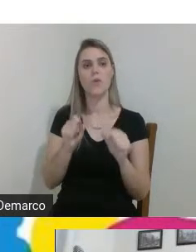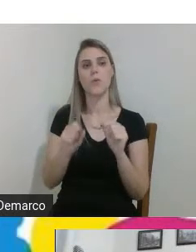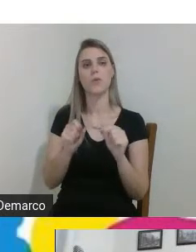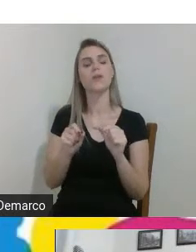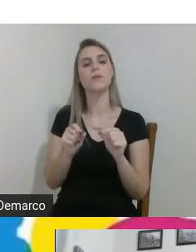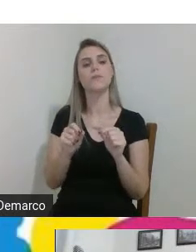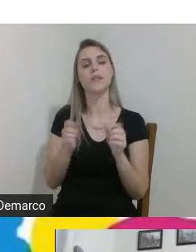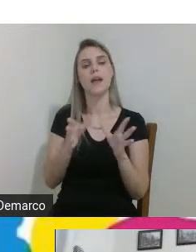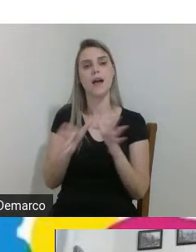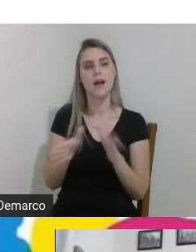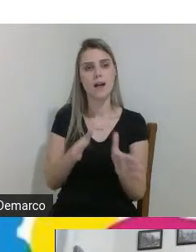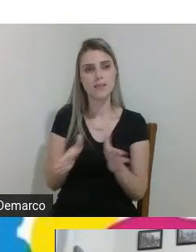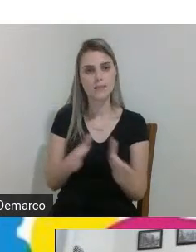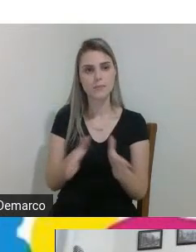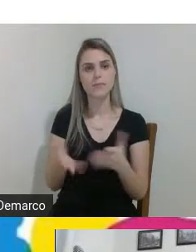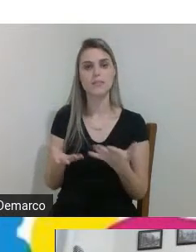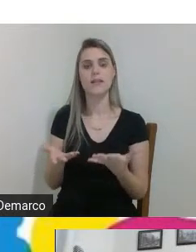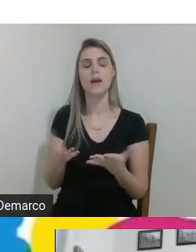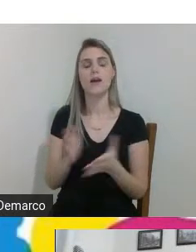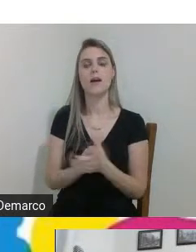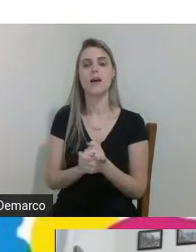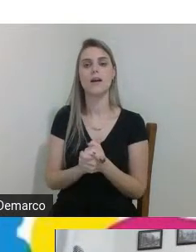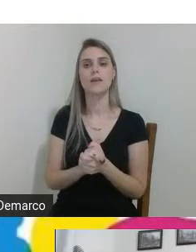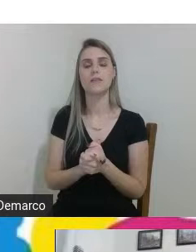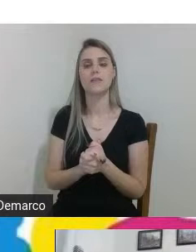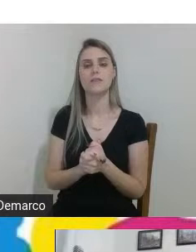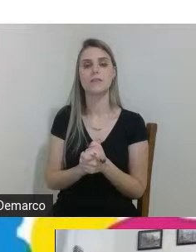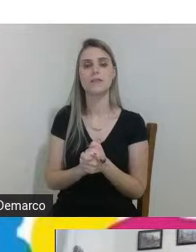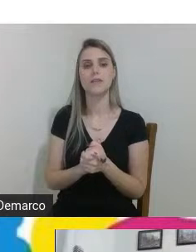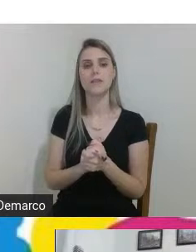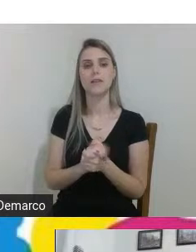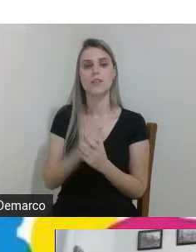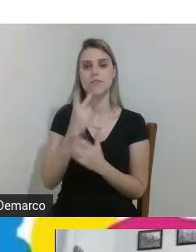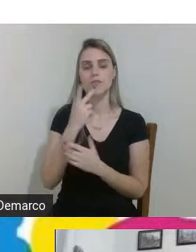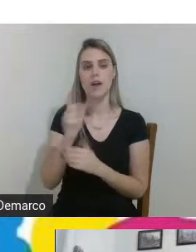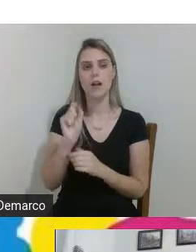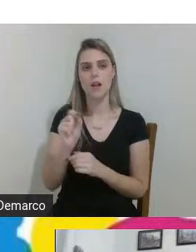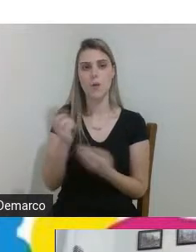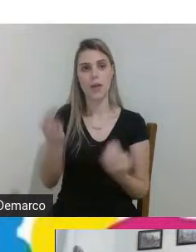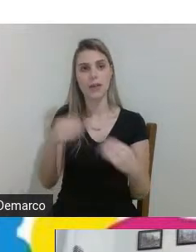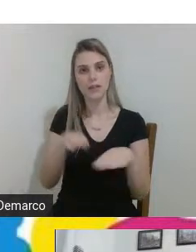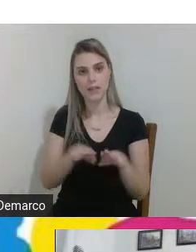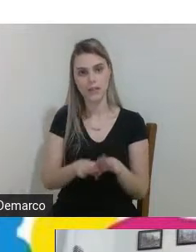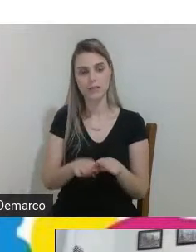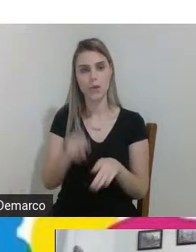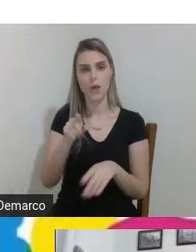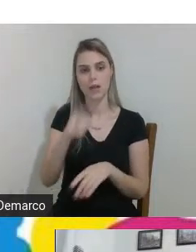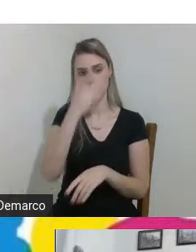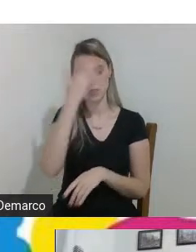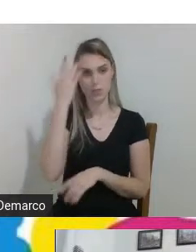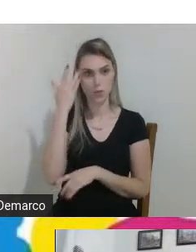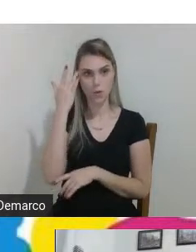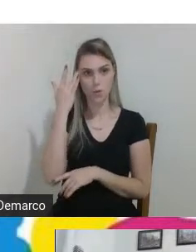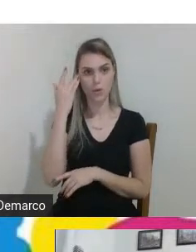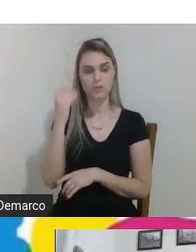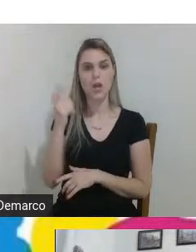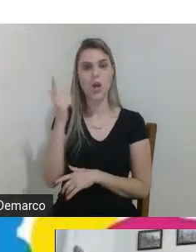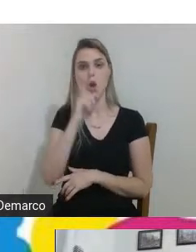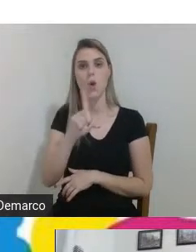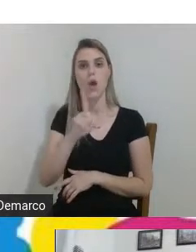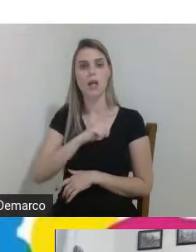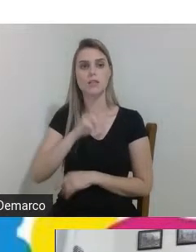acessibilidade nessa questão de integração desse público a gente consegue ter uma